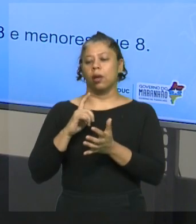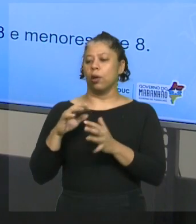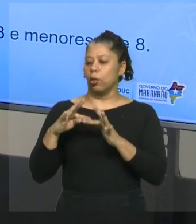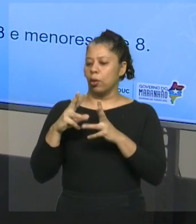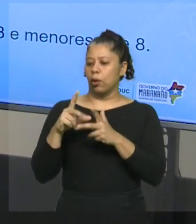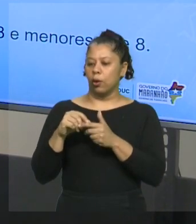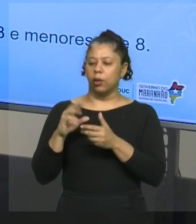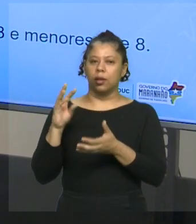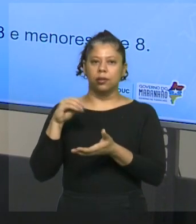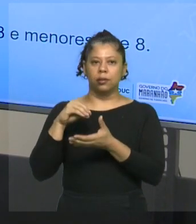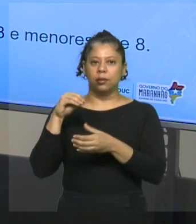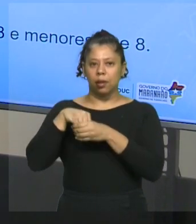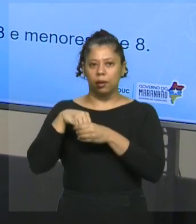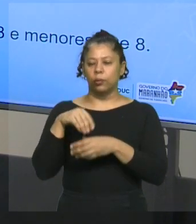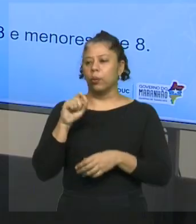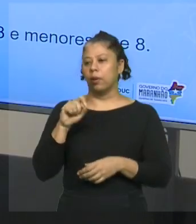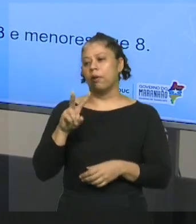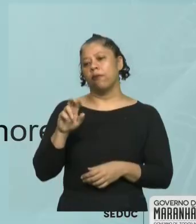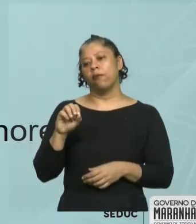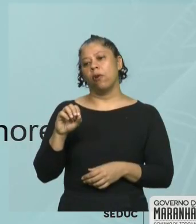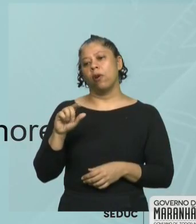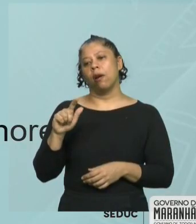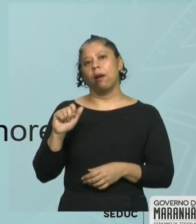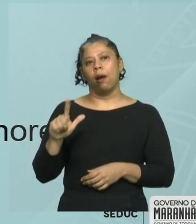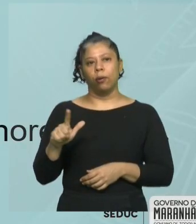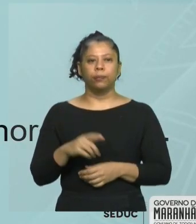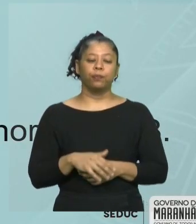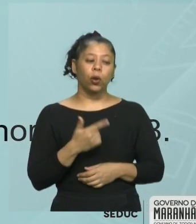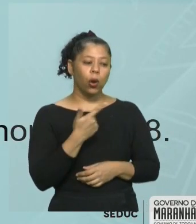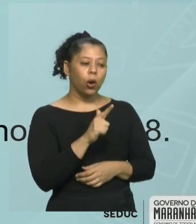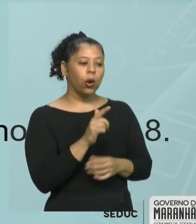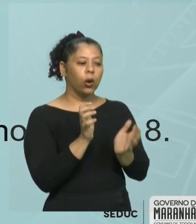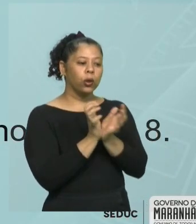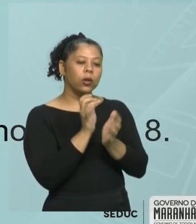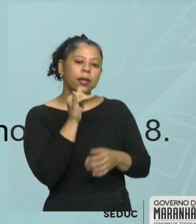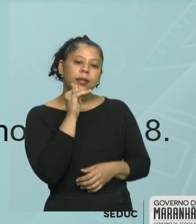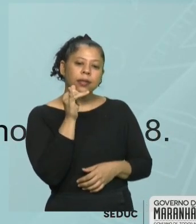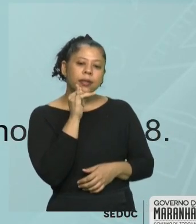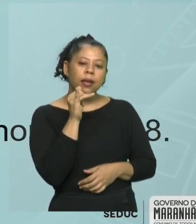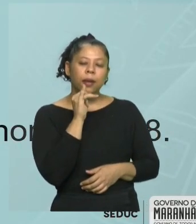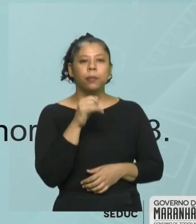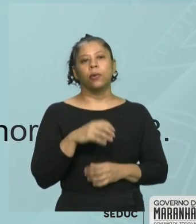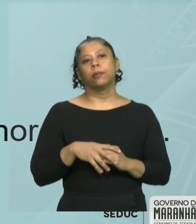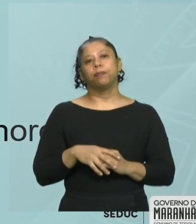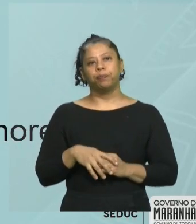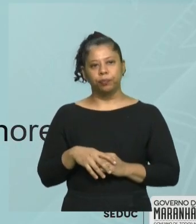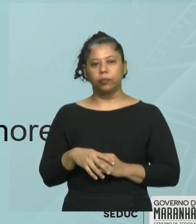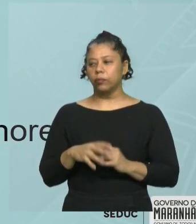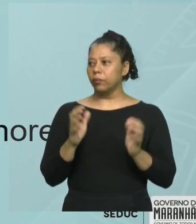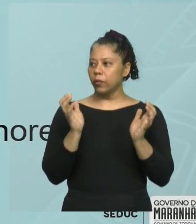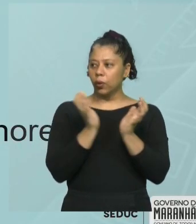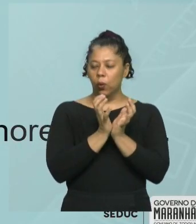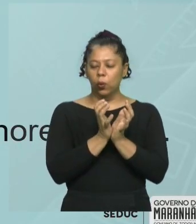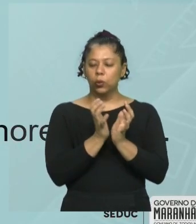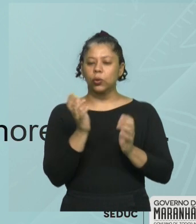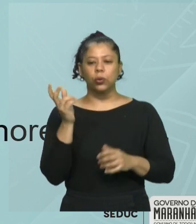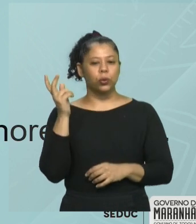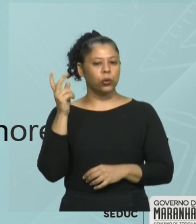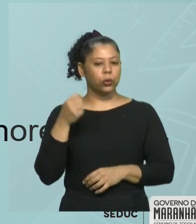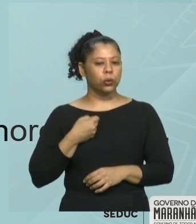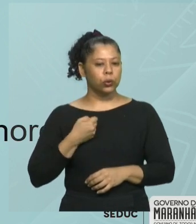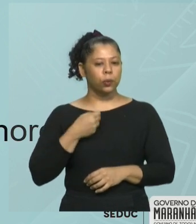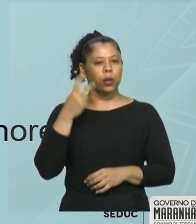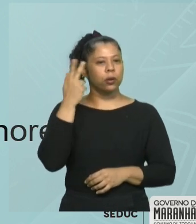No outro exemplo, conjunto dos números naturais maiores que 3 e menores que 8.